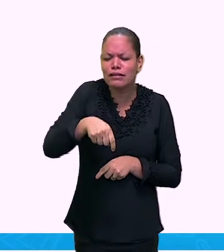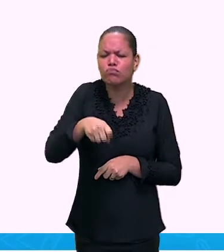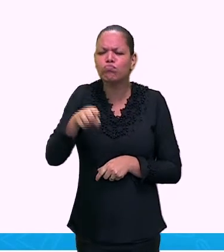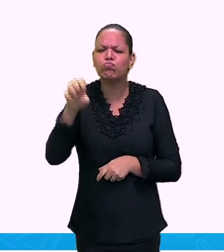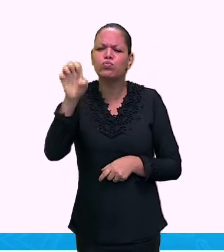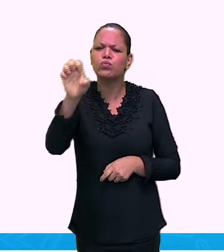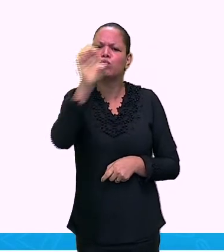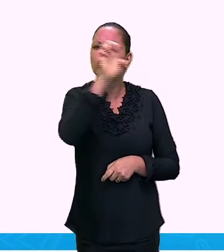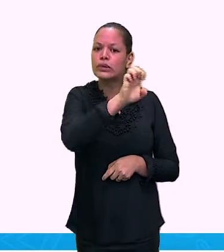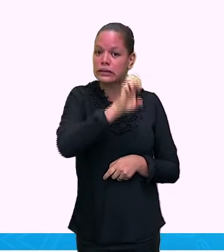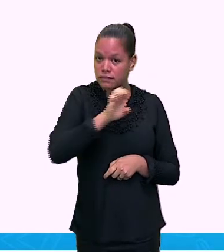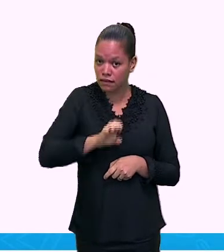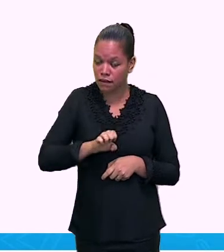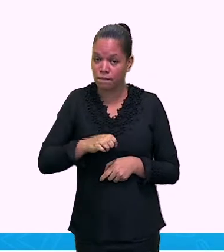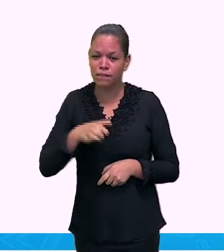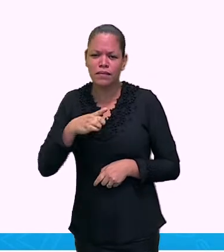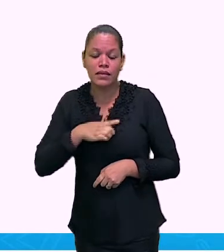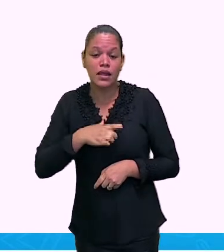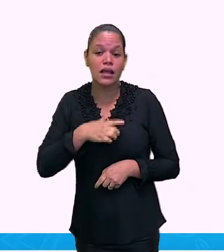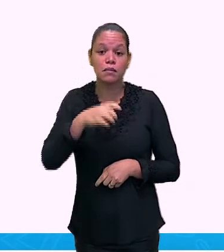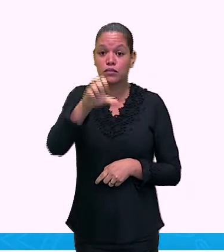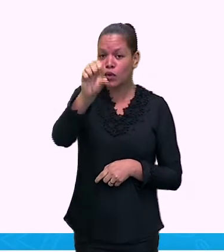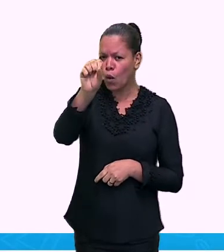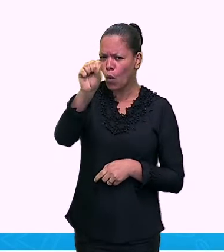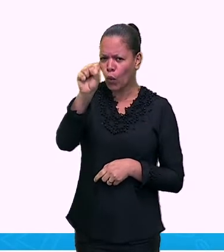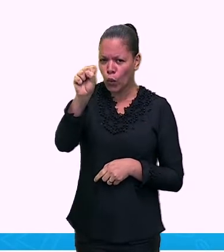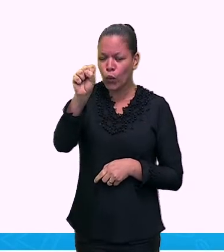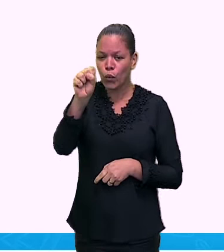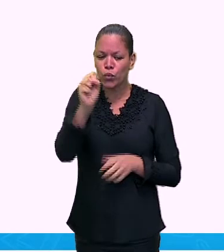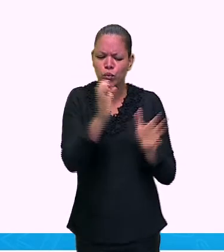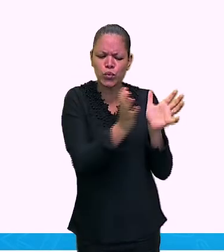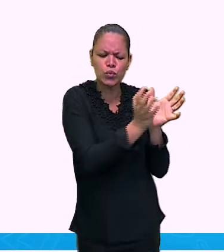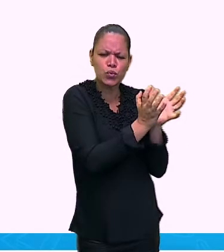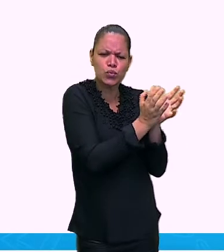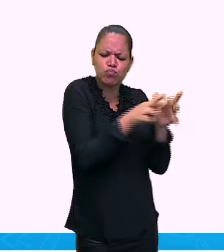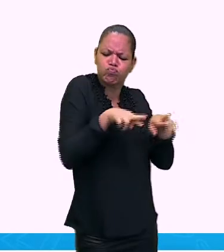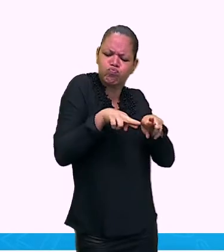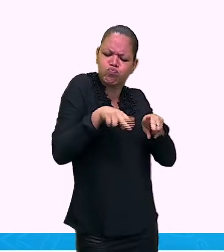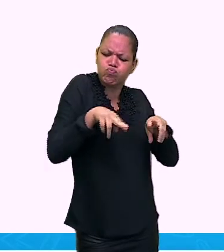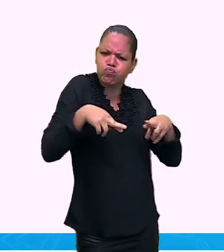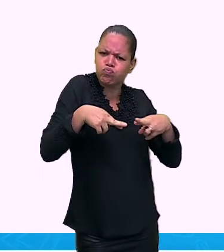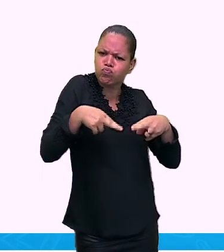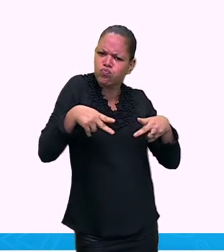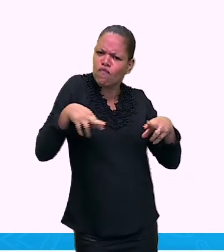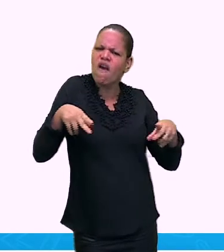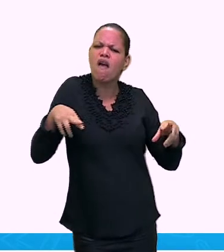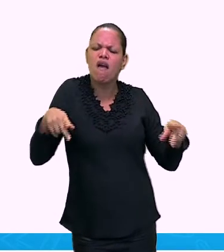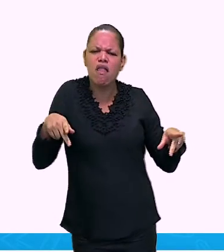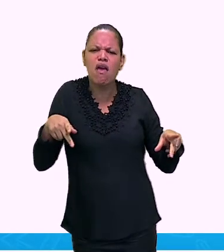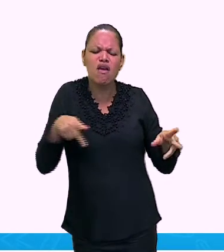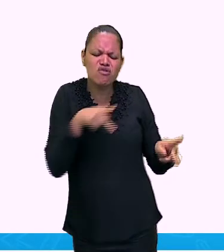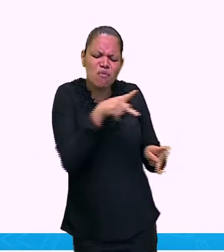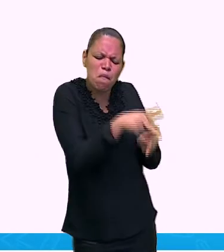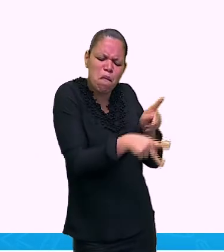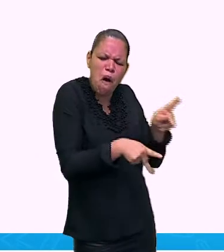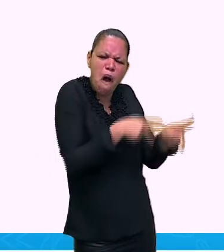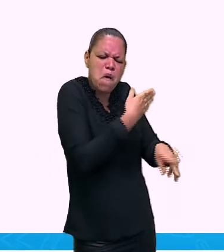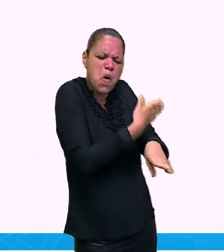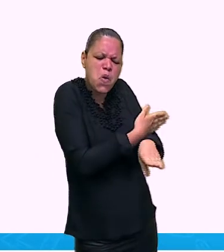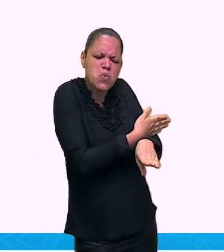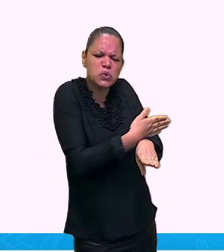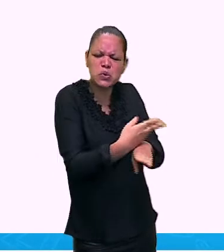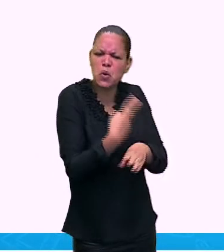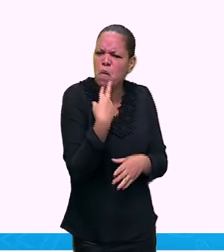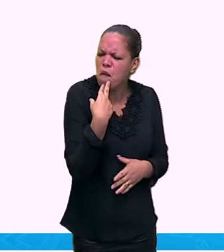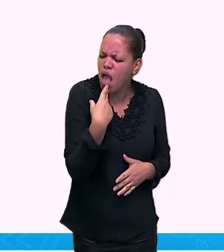diferentes, oito povos com costumes, línguas, dialeto,